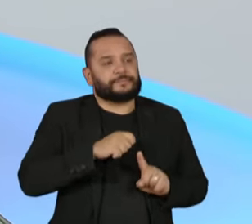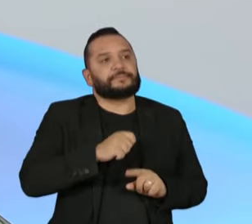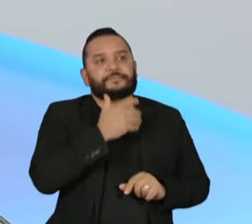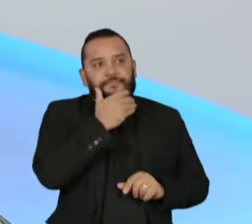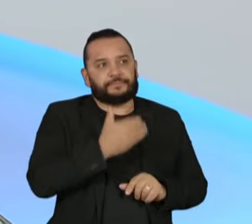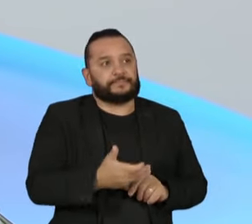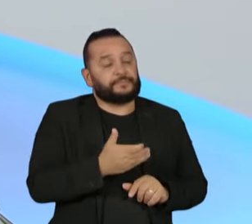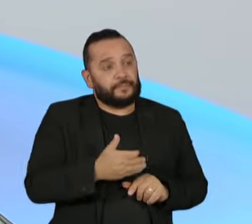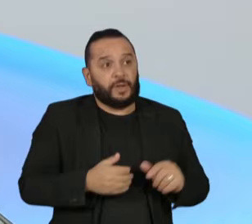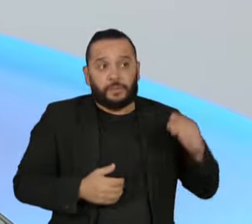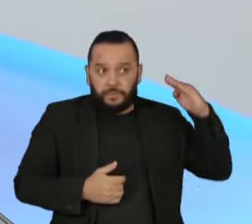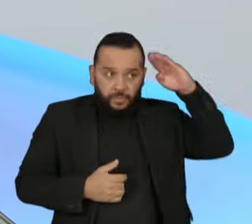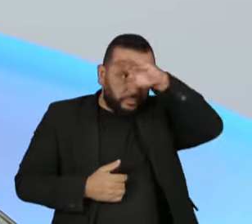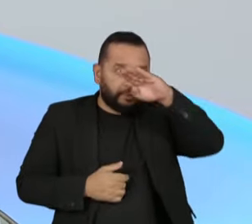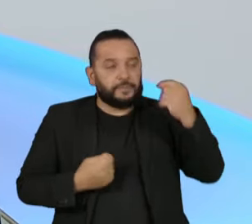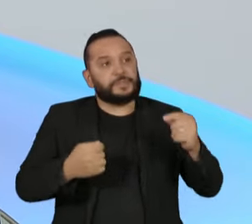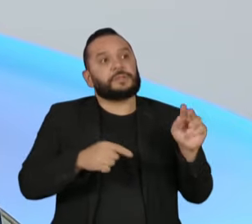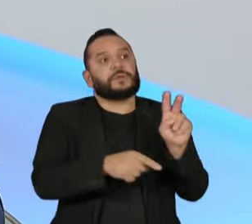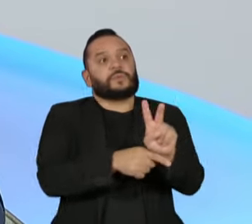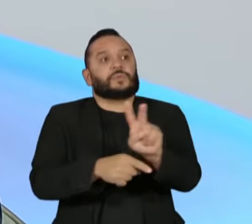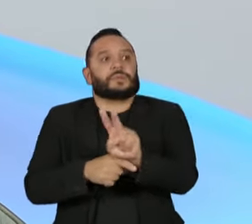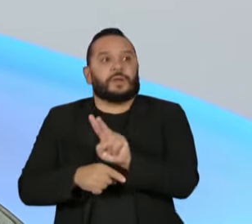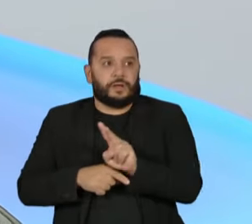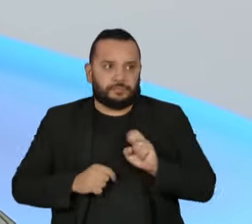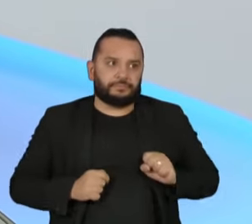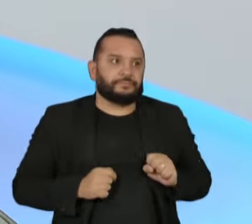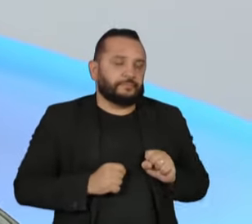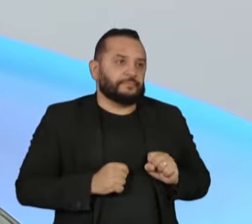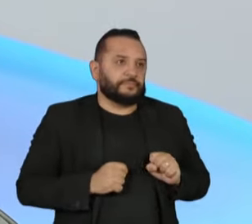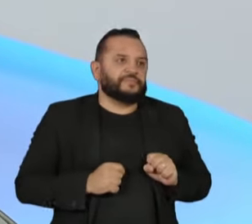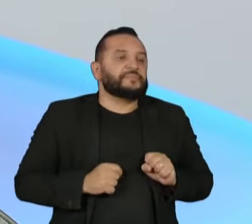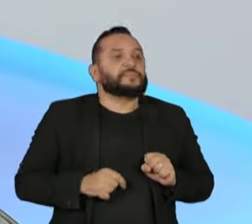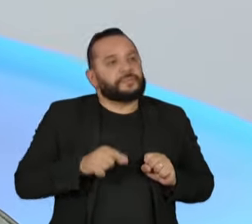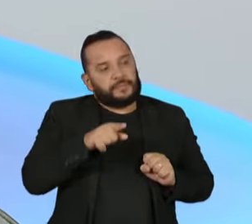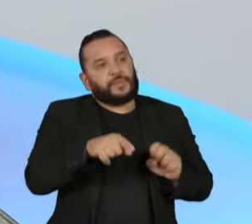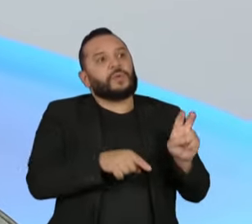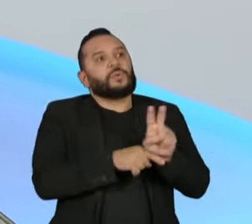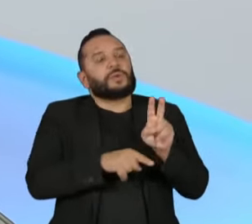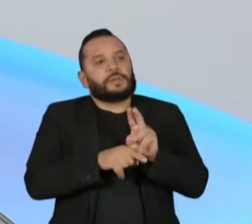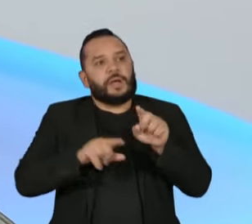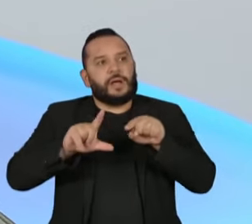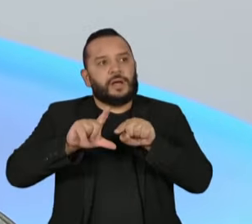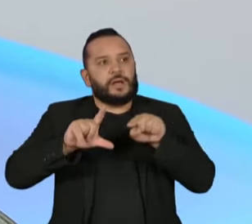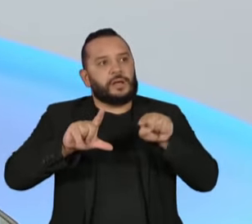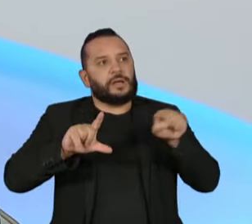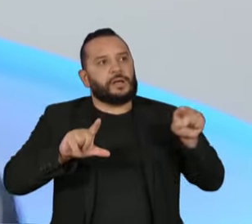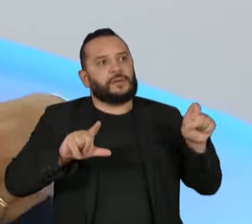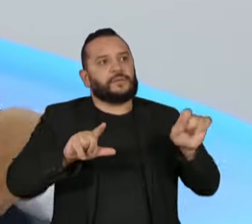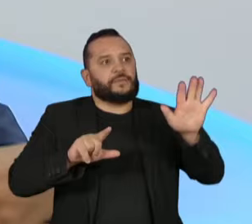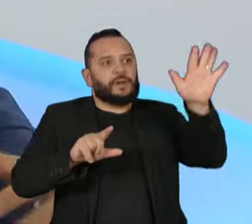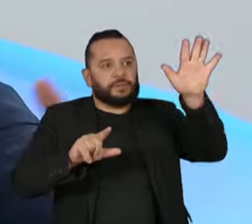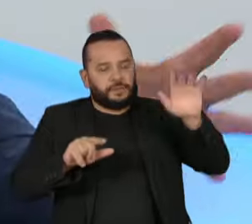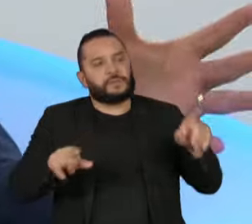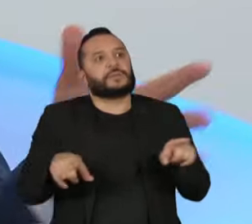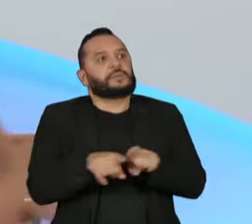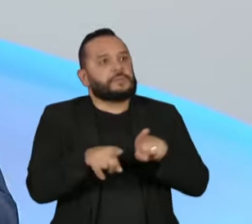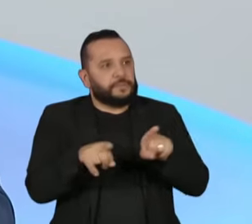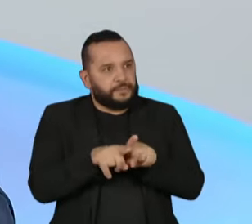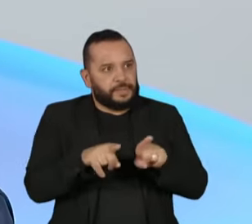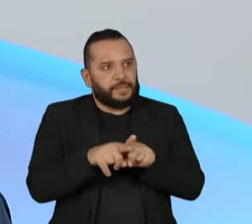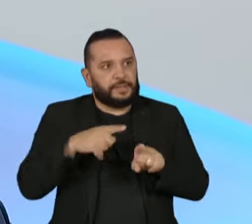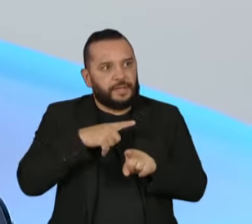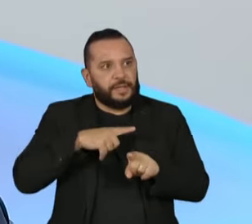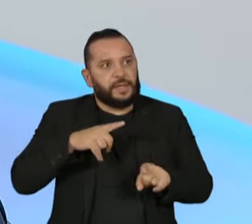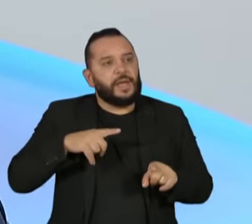que tem que cuidar desse ponto. É ele que tem que cuidar da inflação, é ele que tem que cuidar de um conjunto de